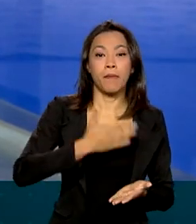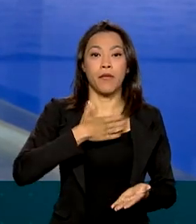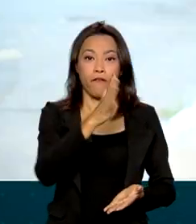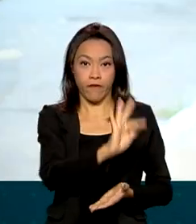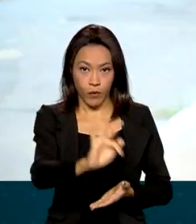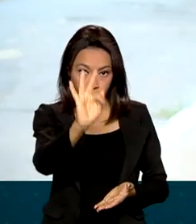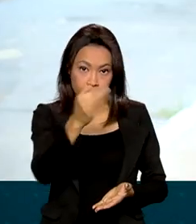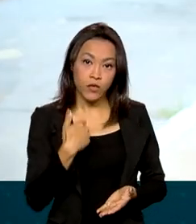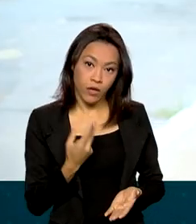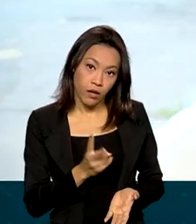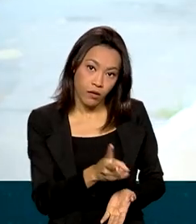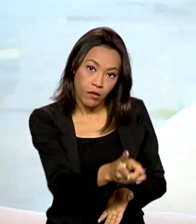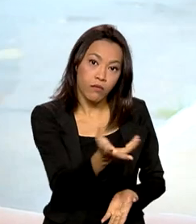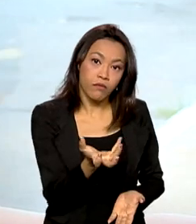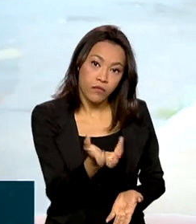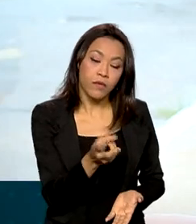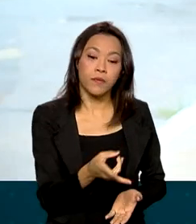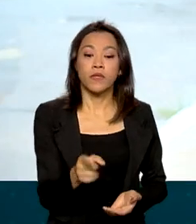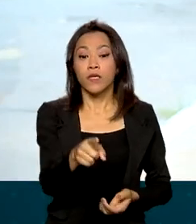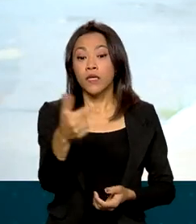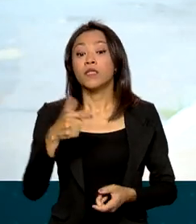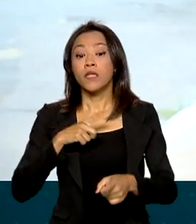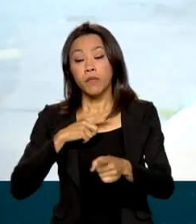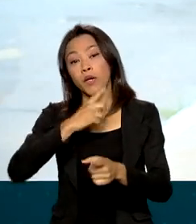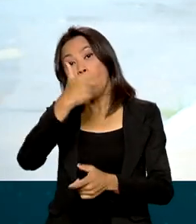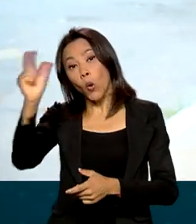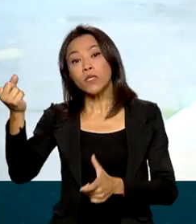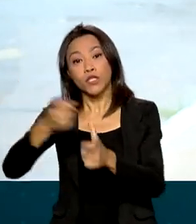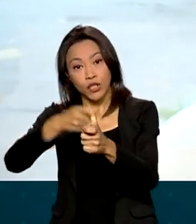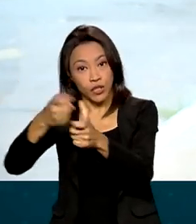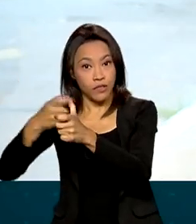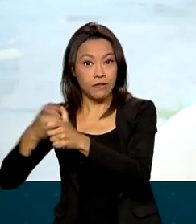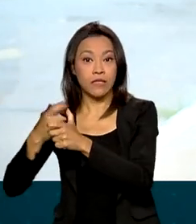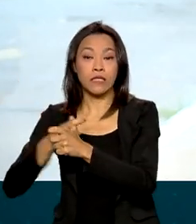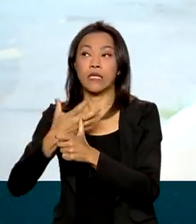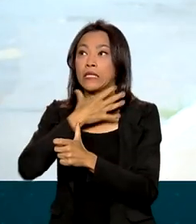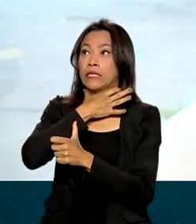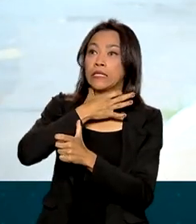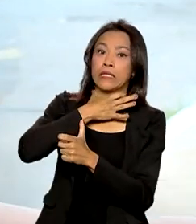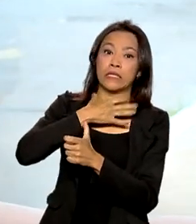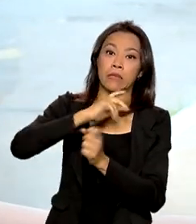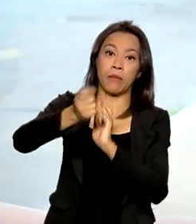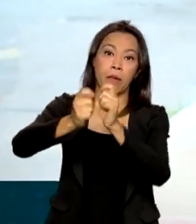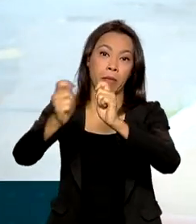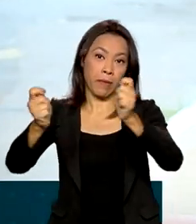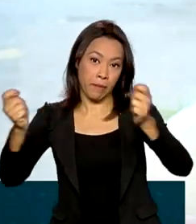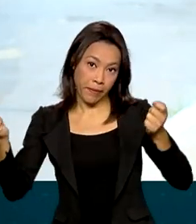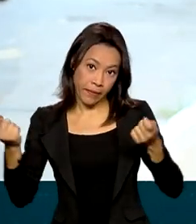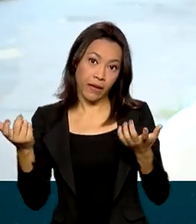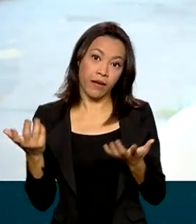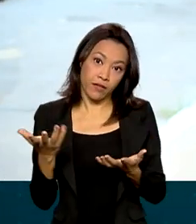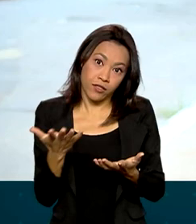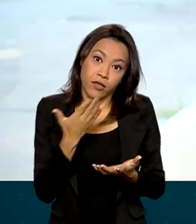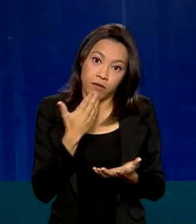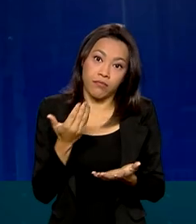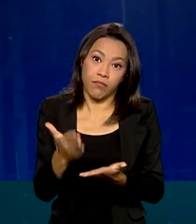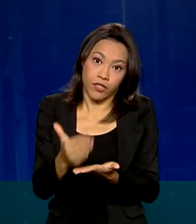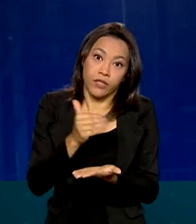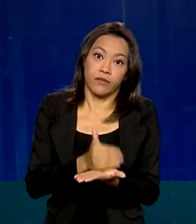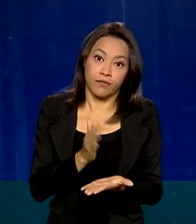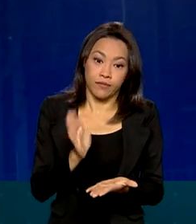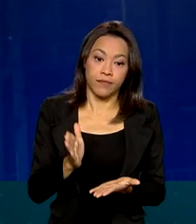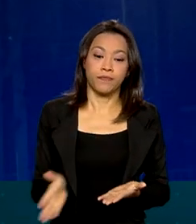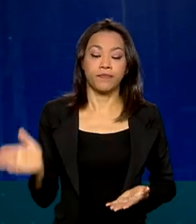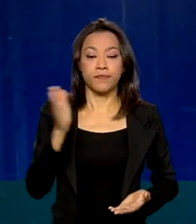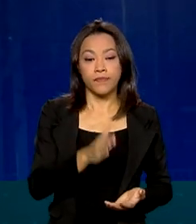continuar. Quero que tal algumas dívidas pendentes, né? Que tal a minha casa, pagar umas parcelas, já adiantar, né? O